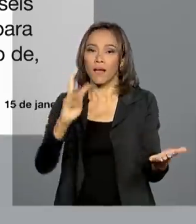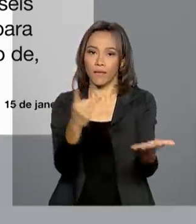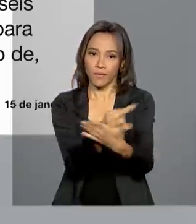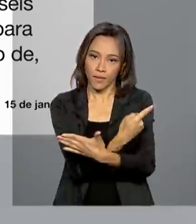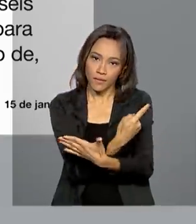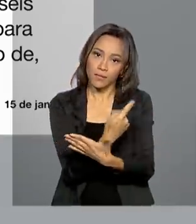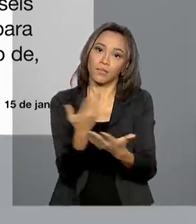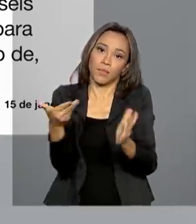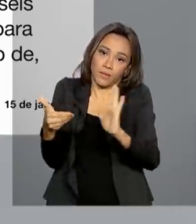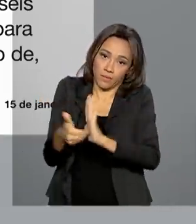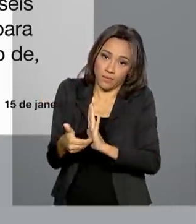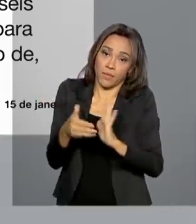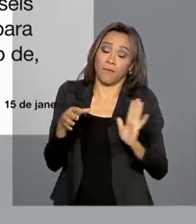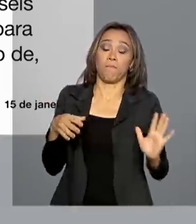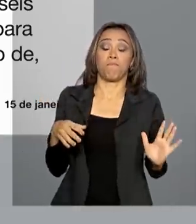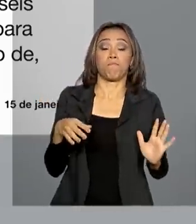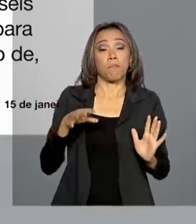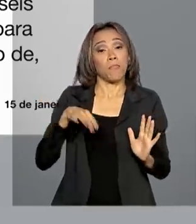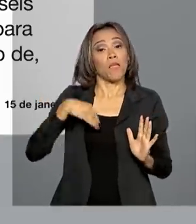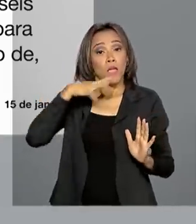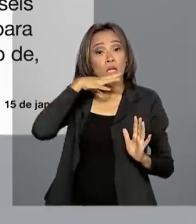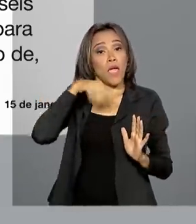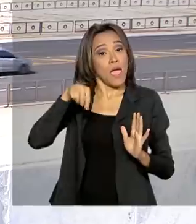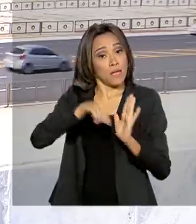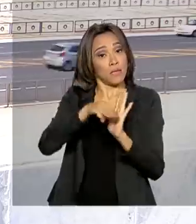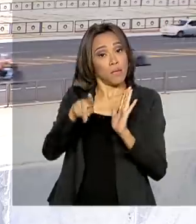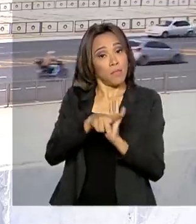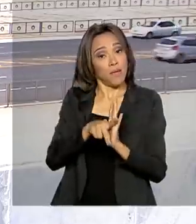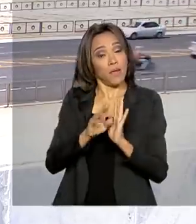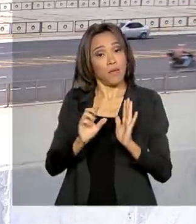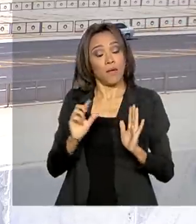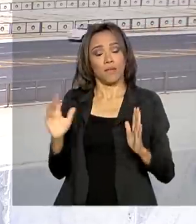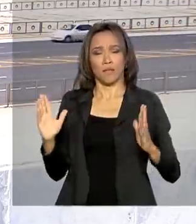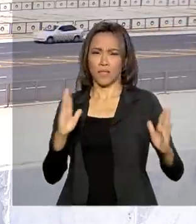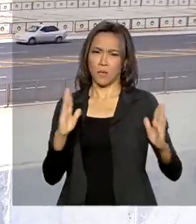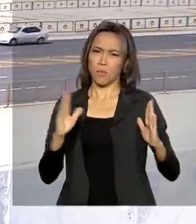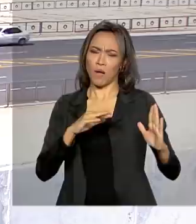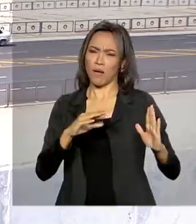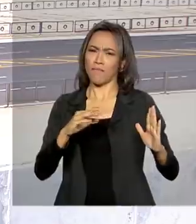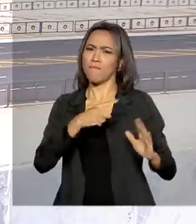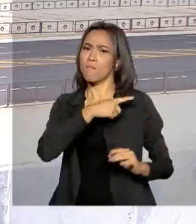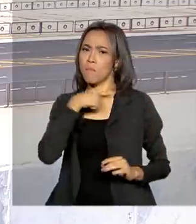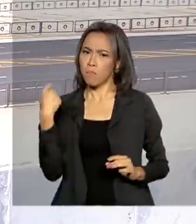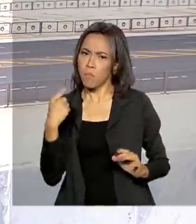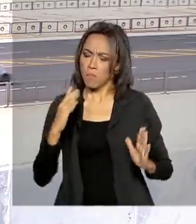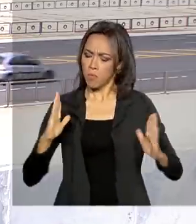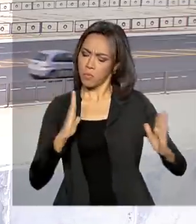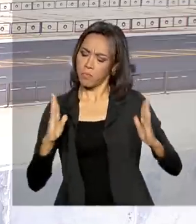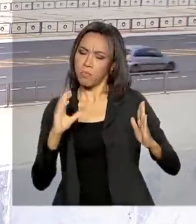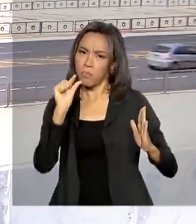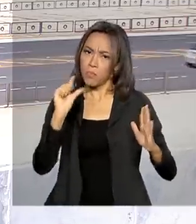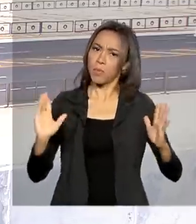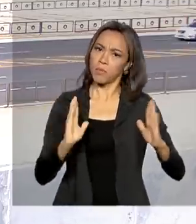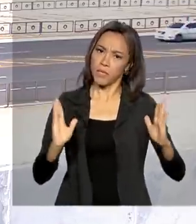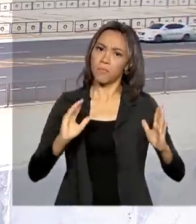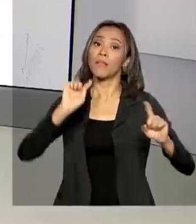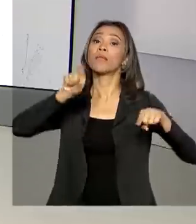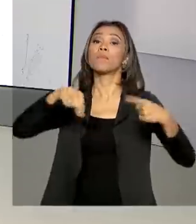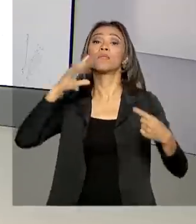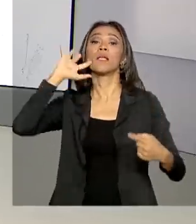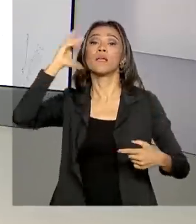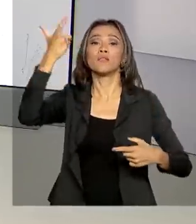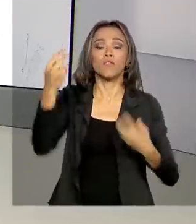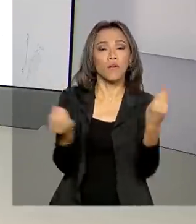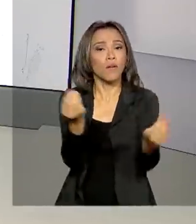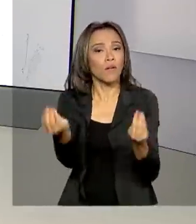dos Deputados. Eu lembro que essa decisão é provisória e tem validade até que os outros ministros em plenário decidam sobre o tema. Volto com